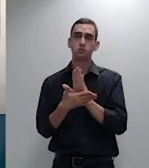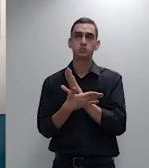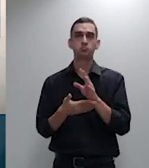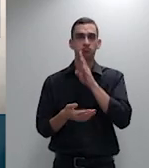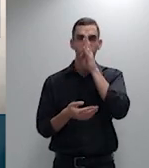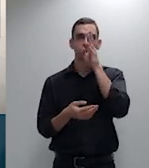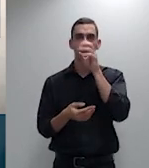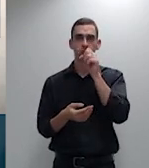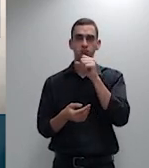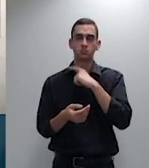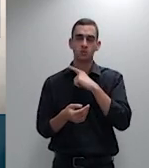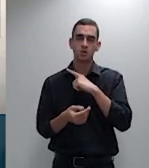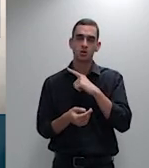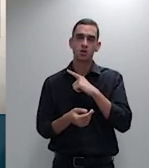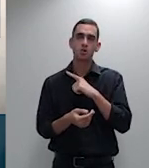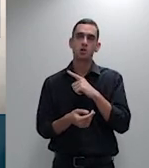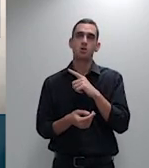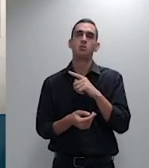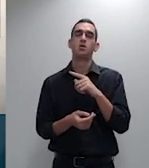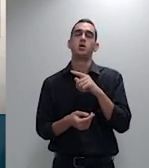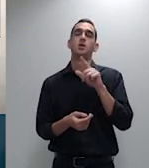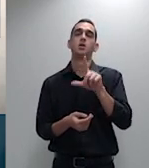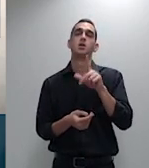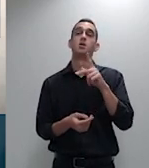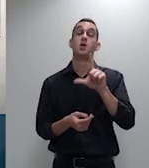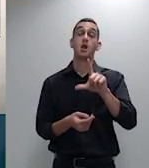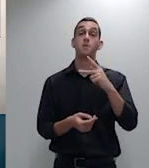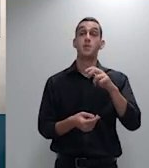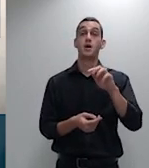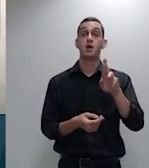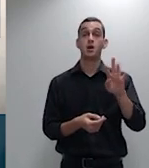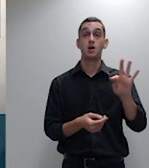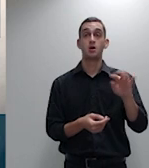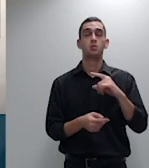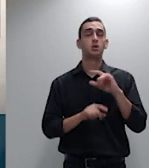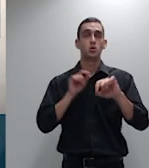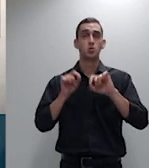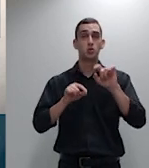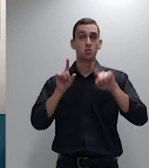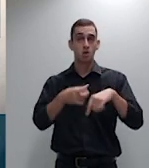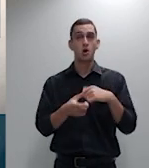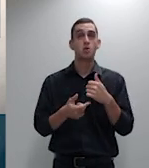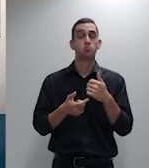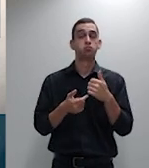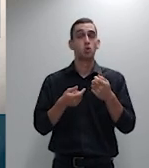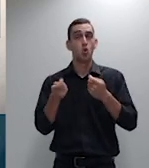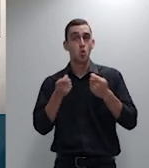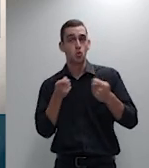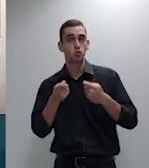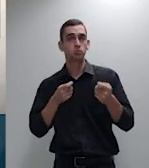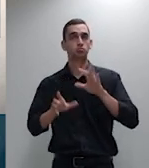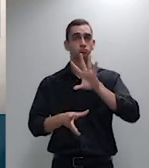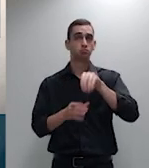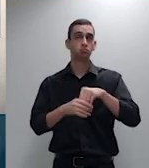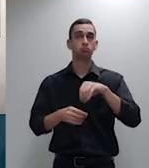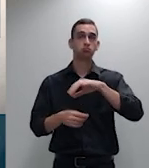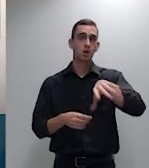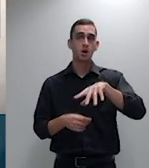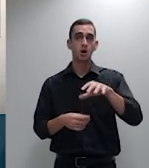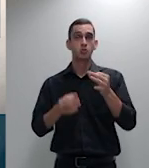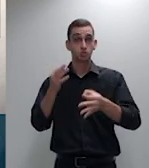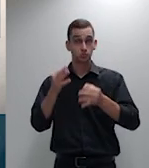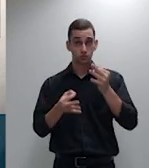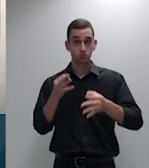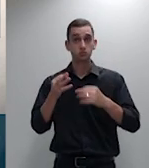o aumento imune ao controle judicial o acolhimento dessa alegação contudo implicaria uma limitação do